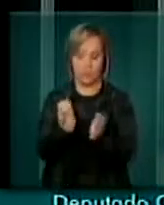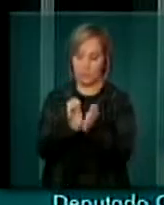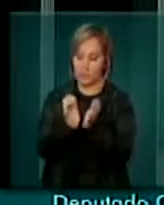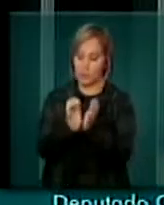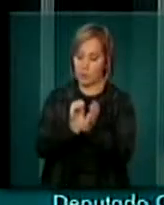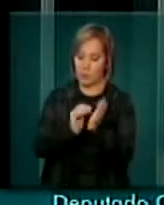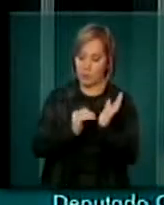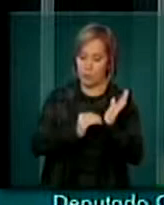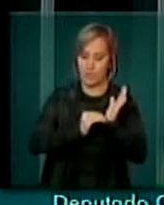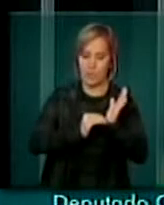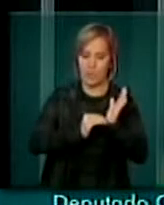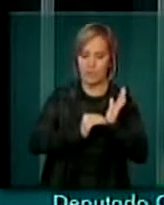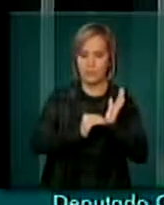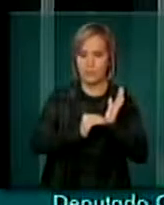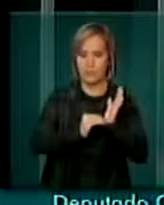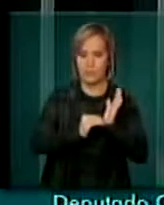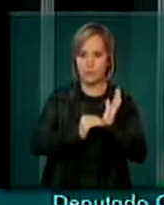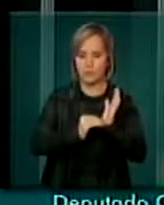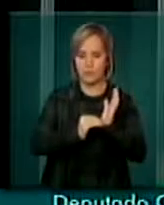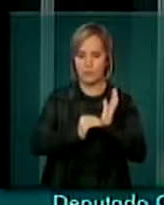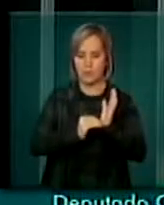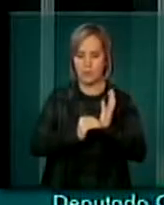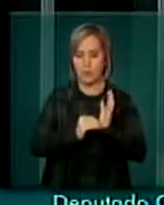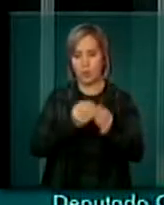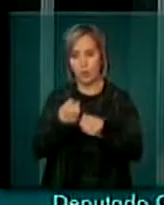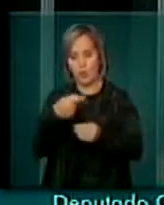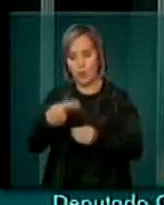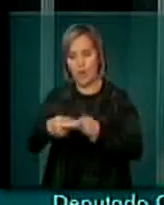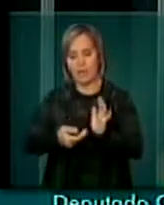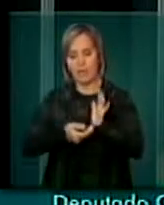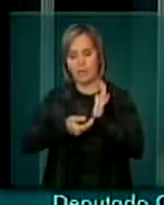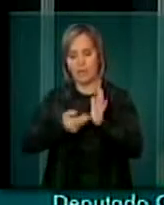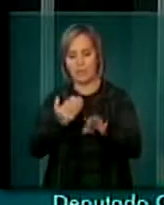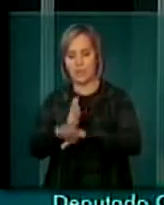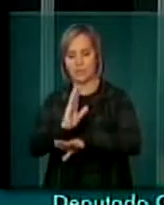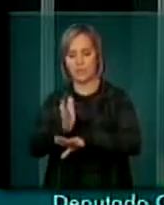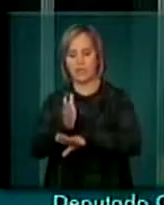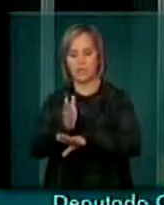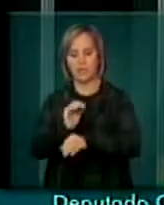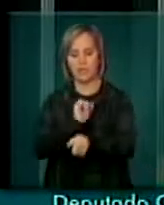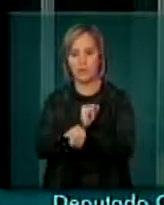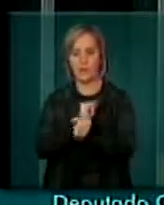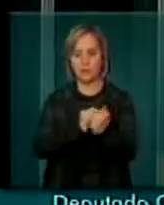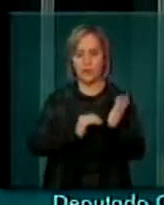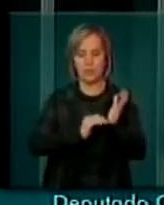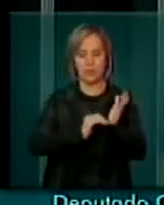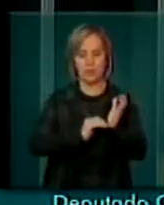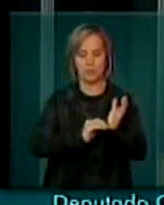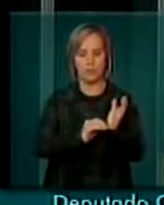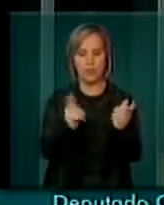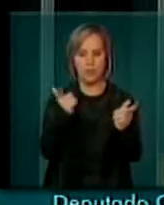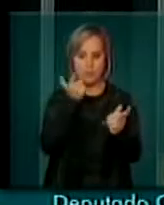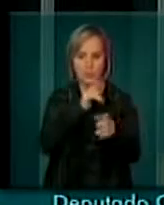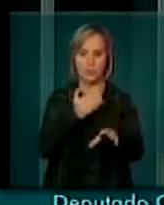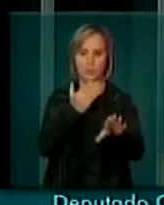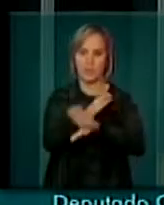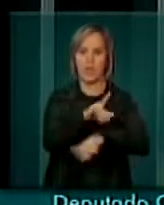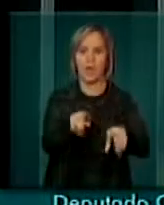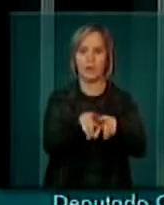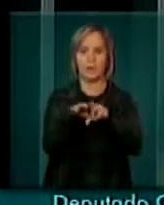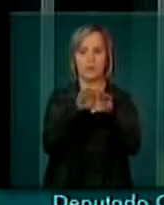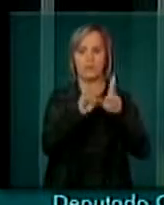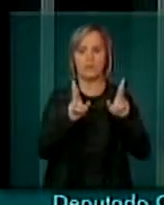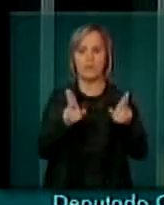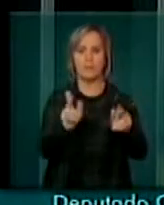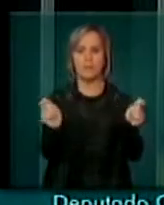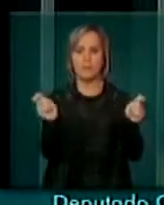possa, uma vez que esta Casa aprovou o 474, garantir essa aprovação também lá, para que nós